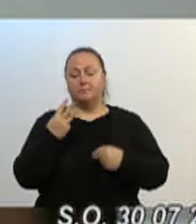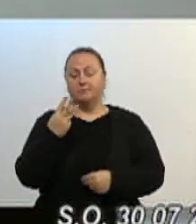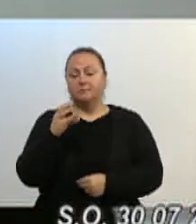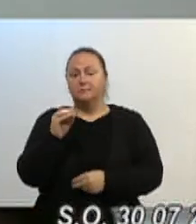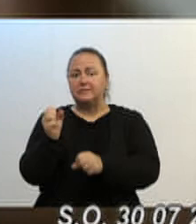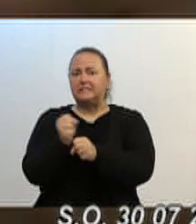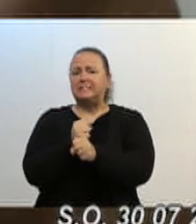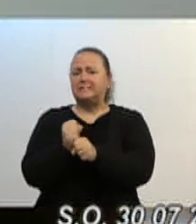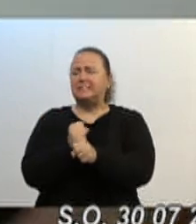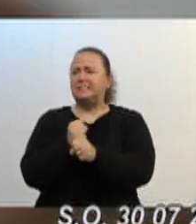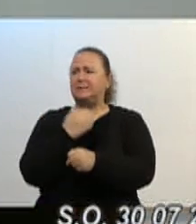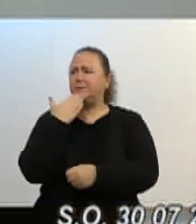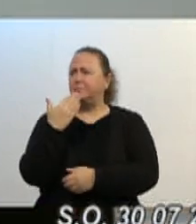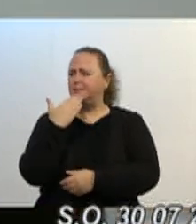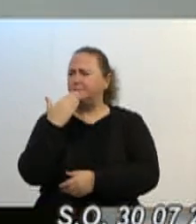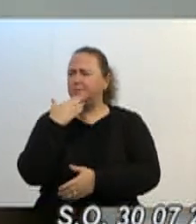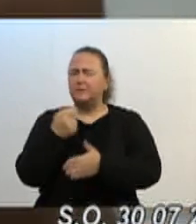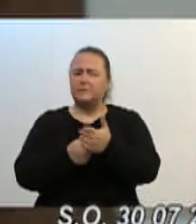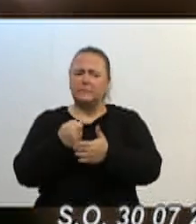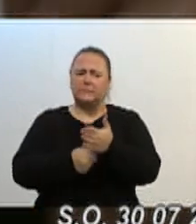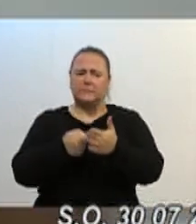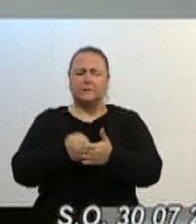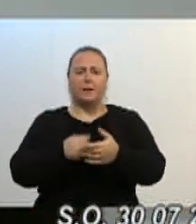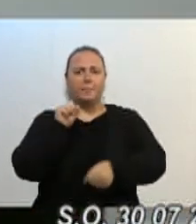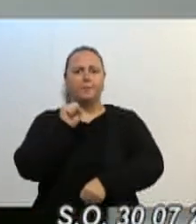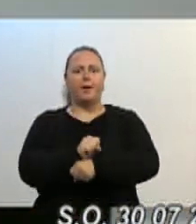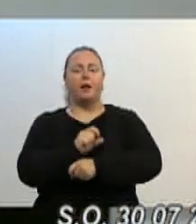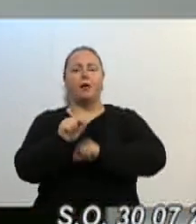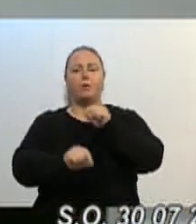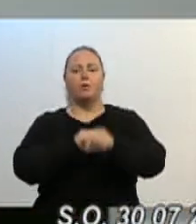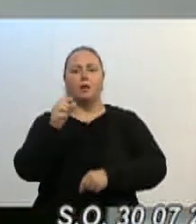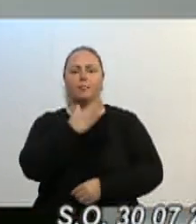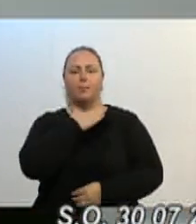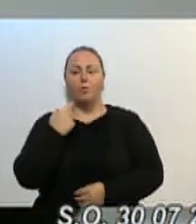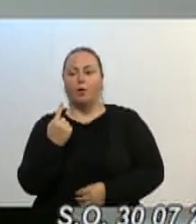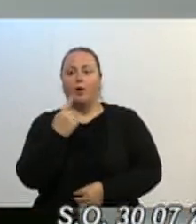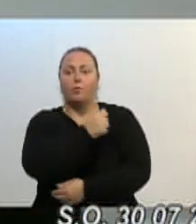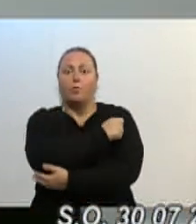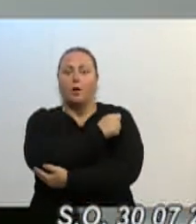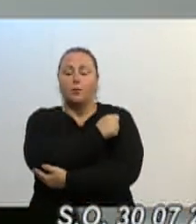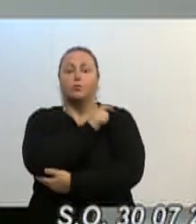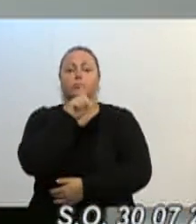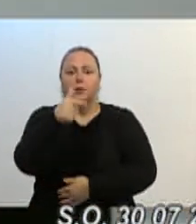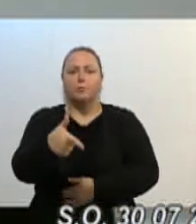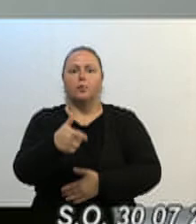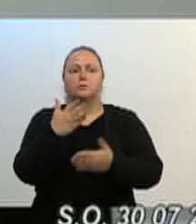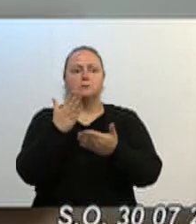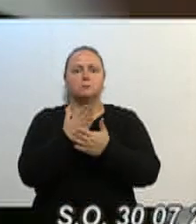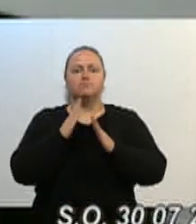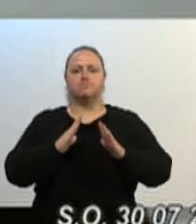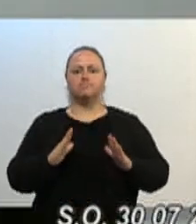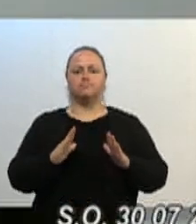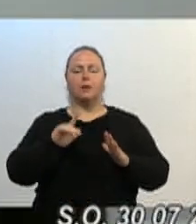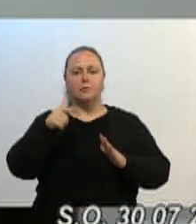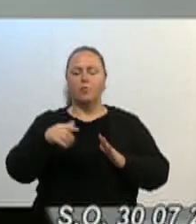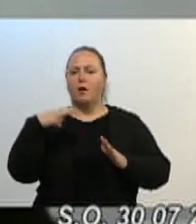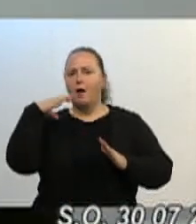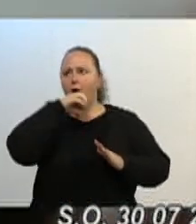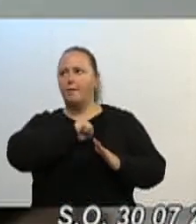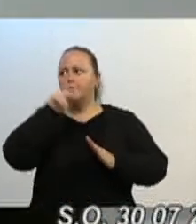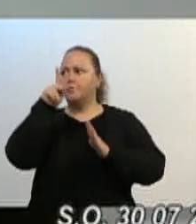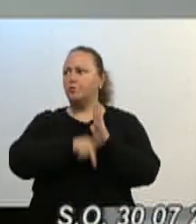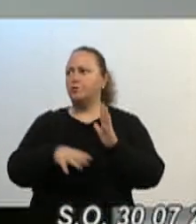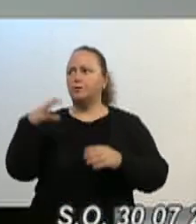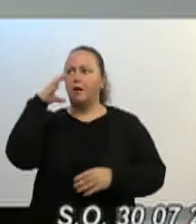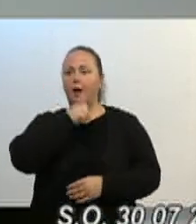reivindicando, teve que fazer uma paralisação e morreu um aluno para que a coisa saísse do papel. Aí rapidamente é feito o projeto, rapidamente se consegue o recurso.